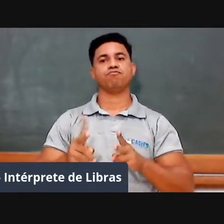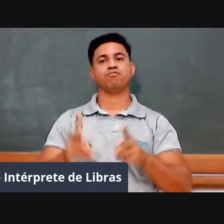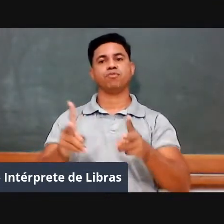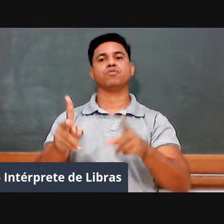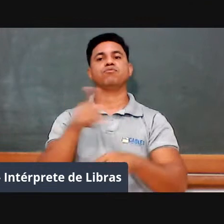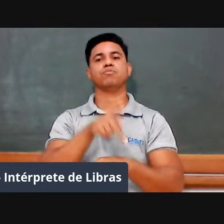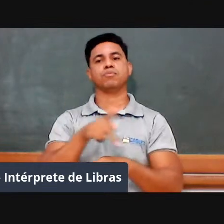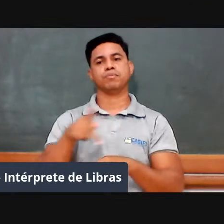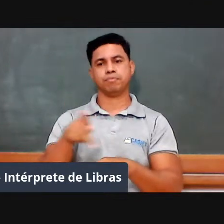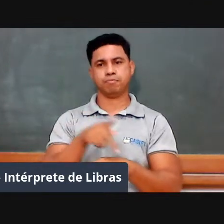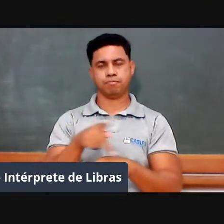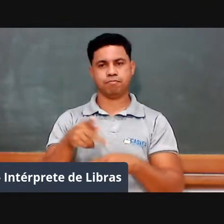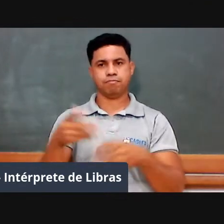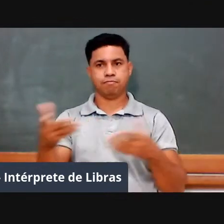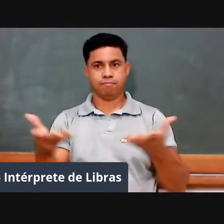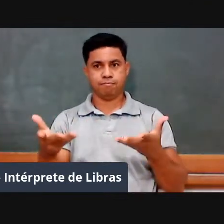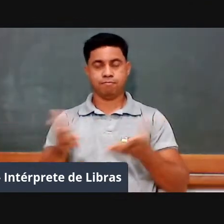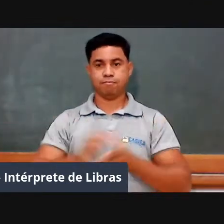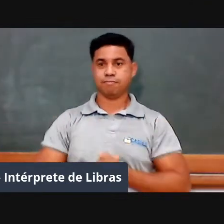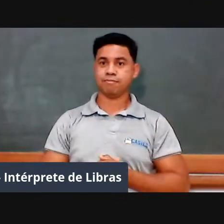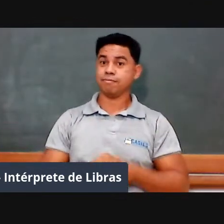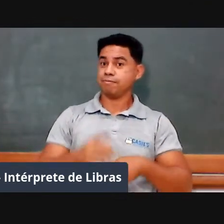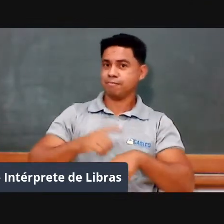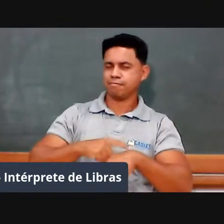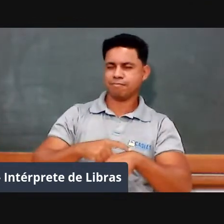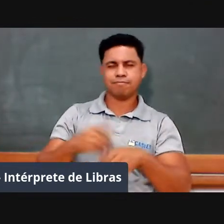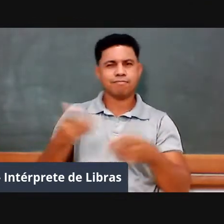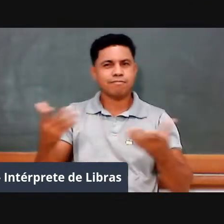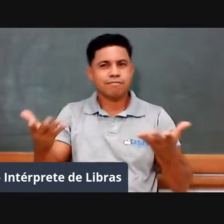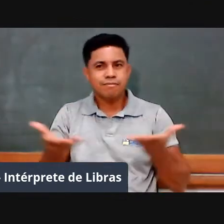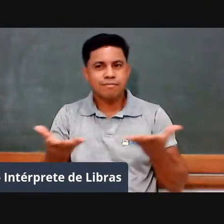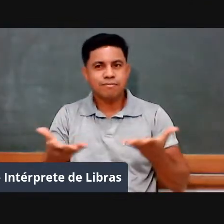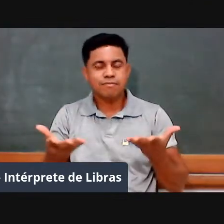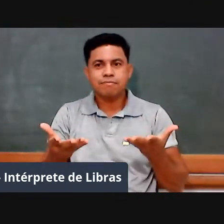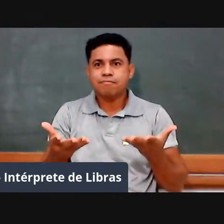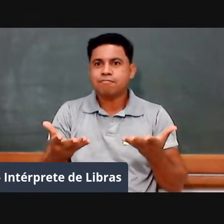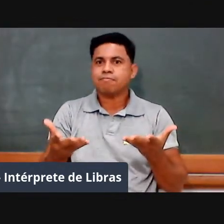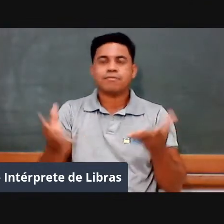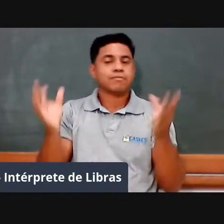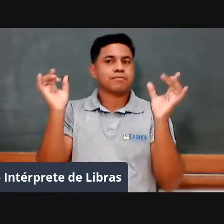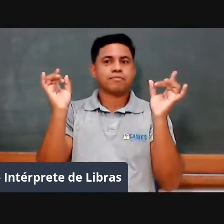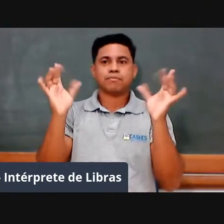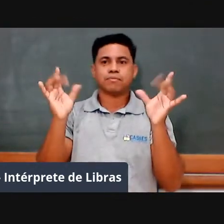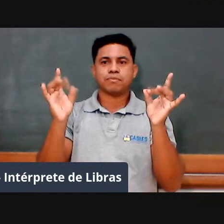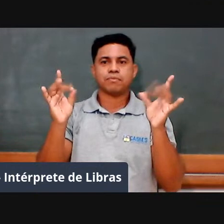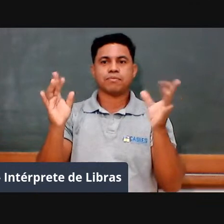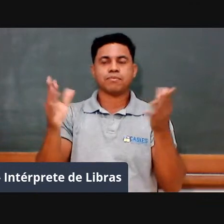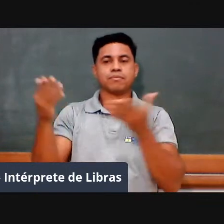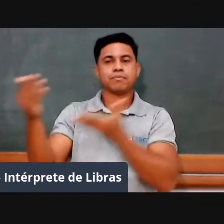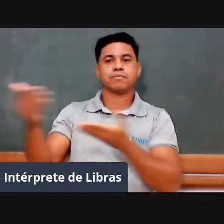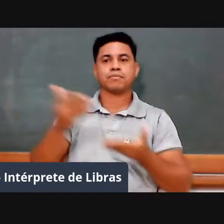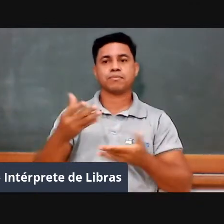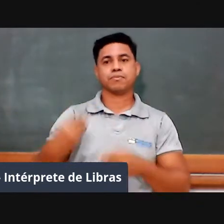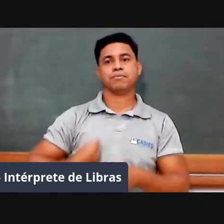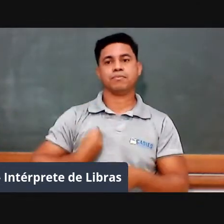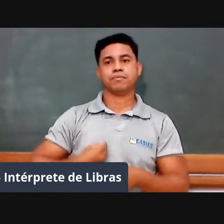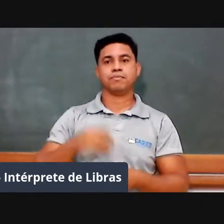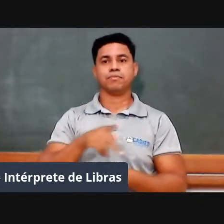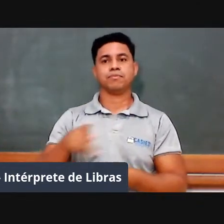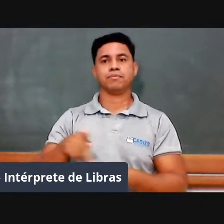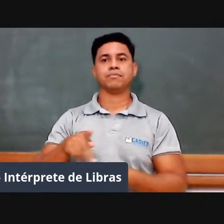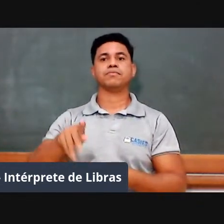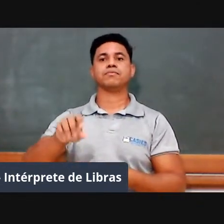compor esse momento tão especial, conto com a presença da professora formadora Sônia Gonçalina,